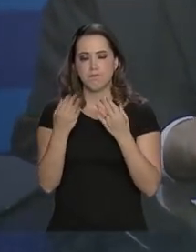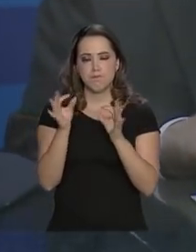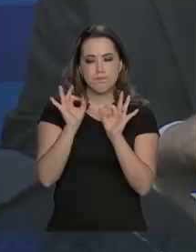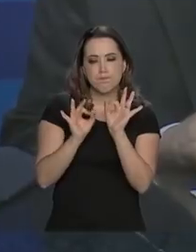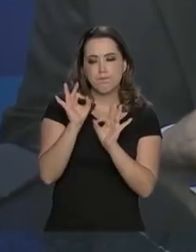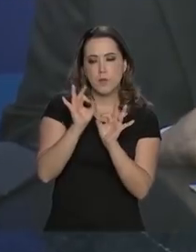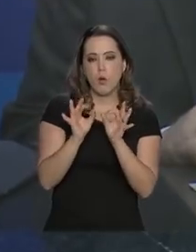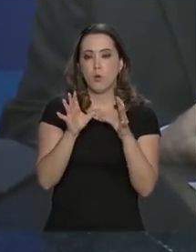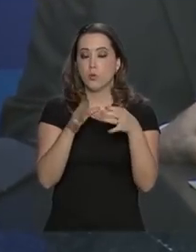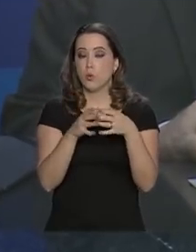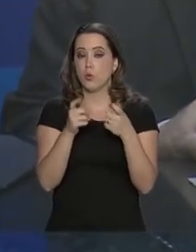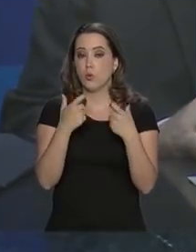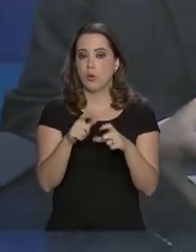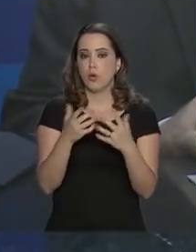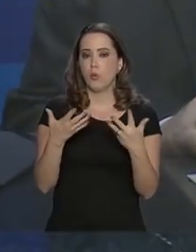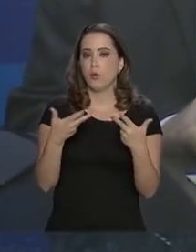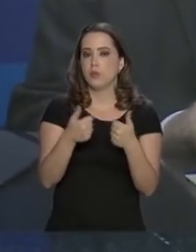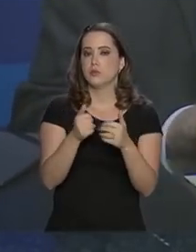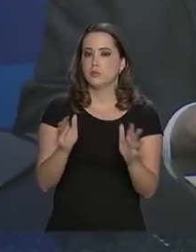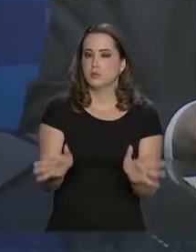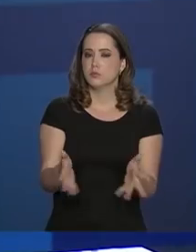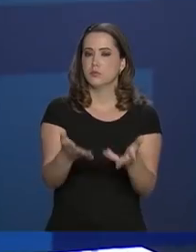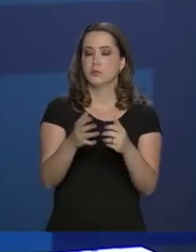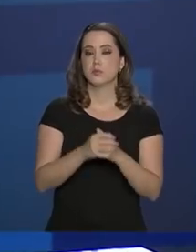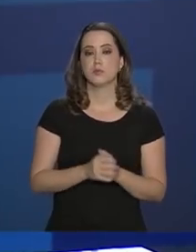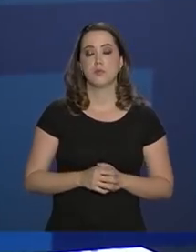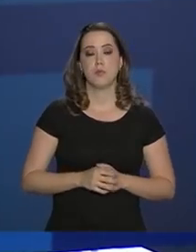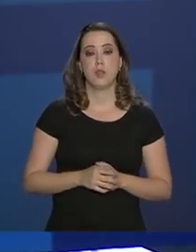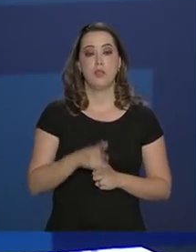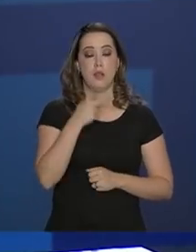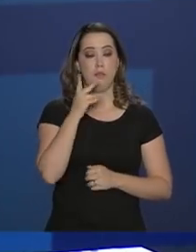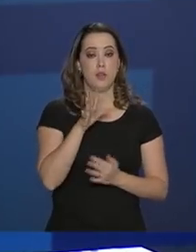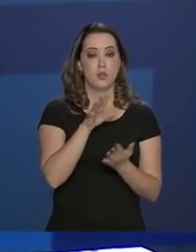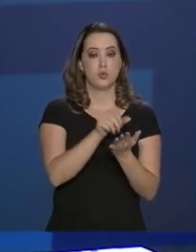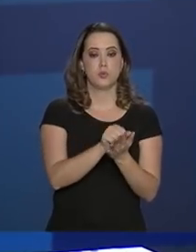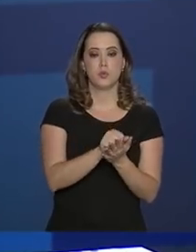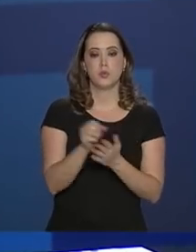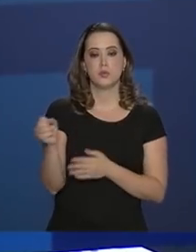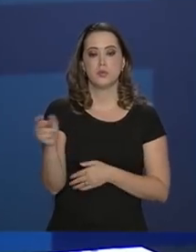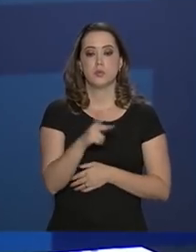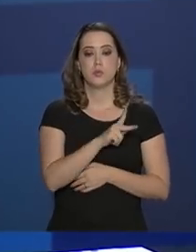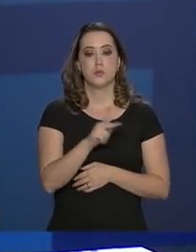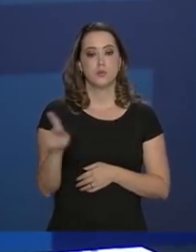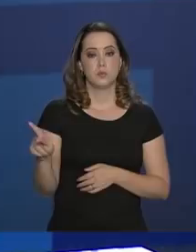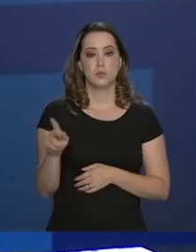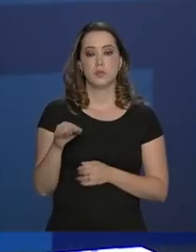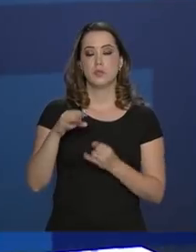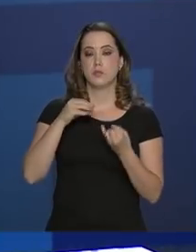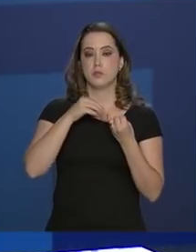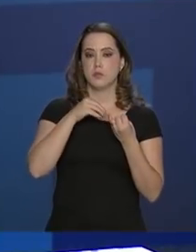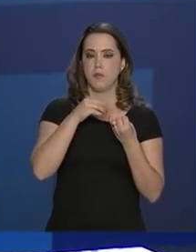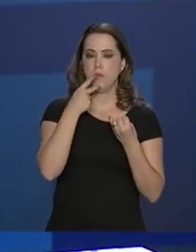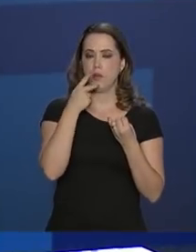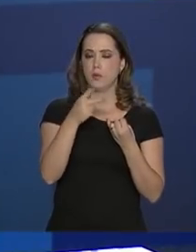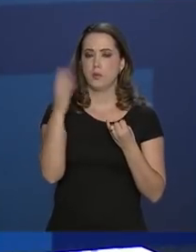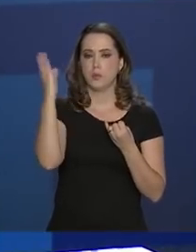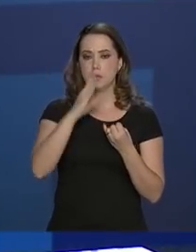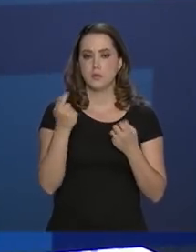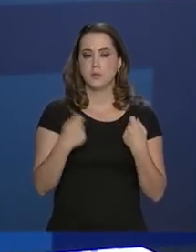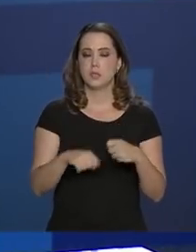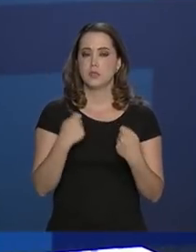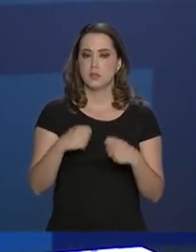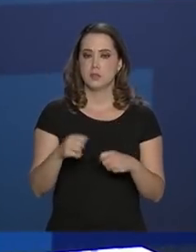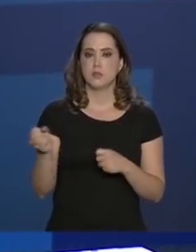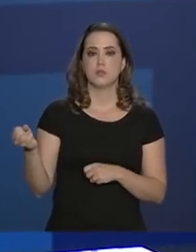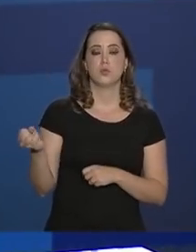organizacional, qualidade e produtividade. No discurso de posse, o novo presidente do Inep disse que o Brasil precisa